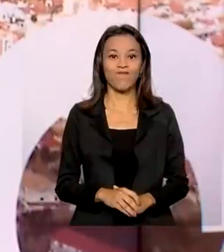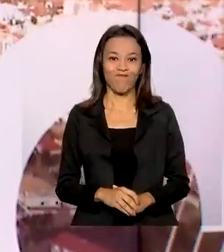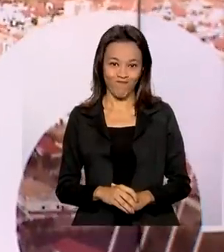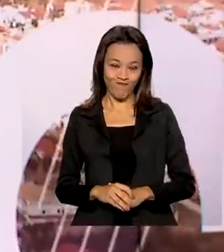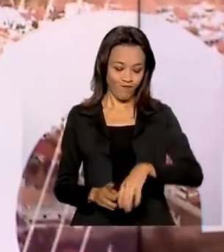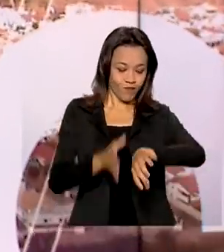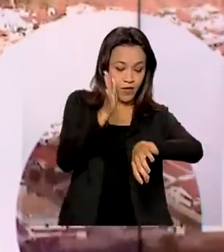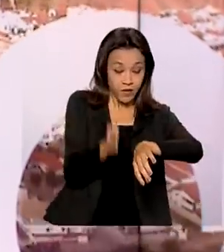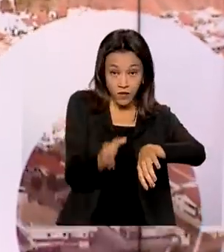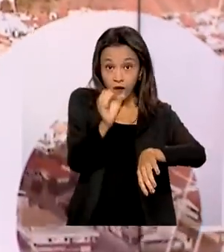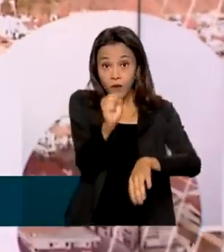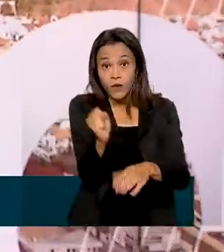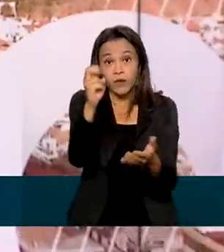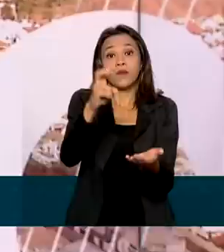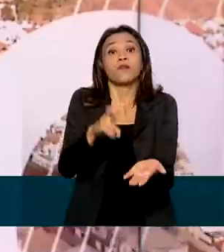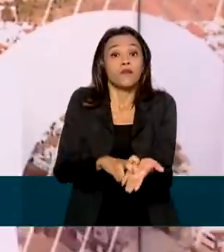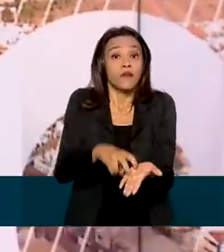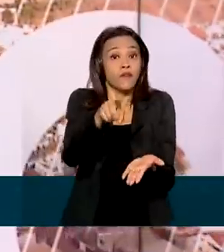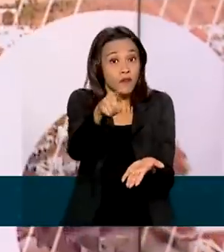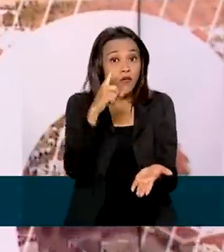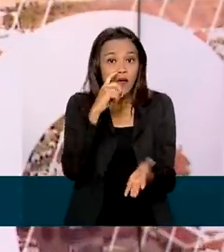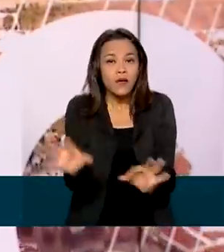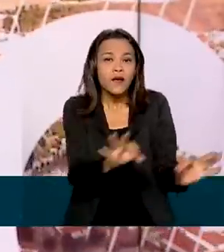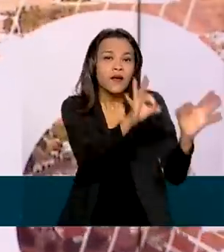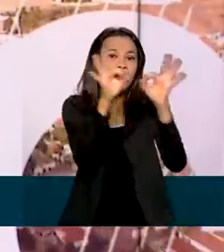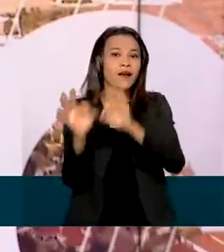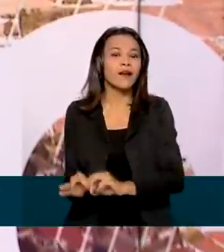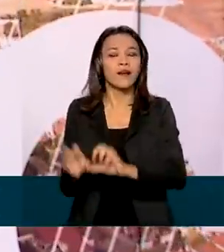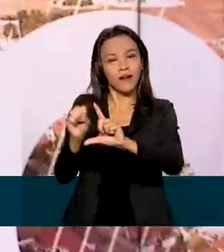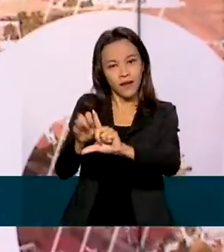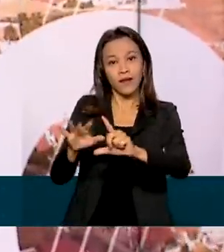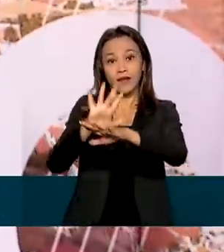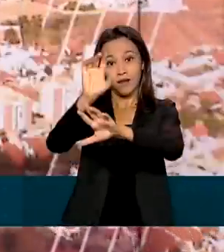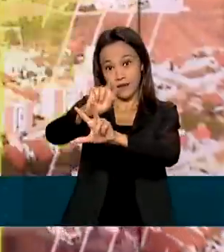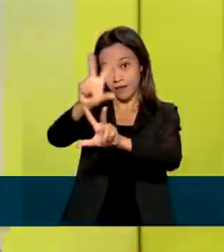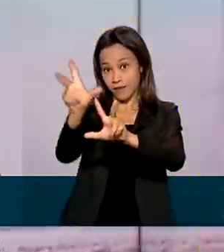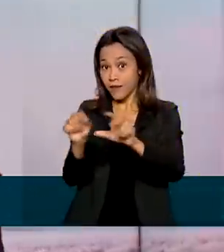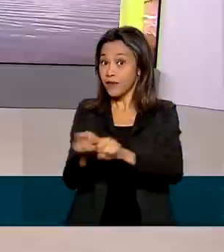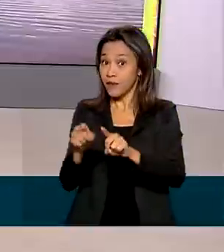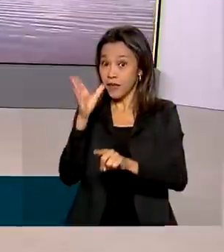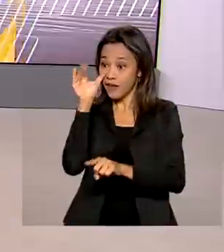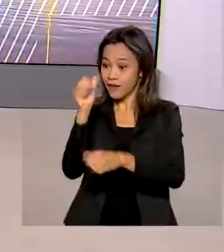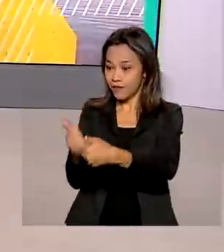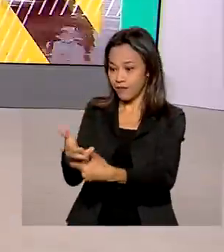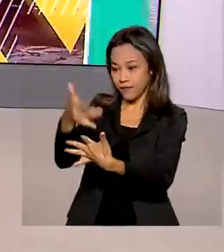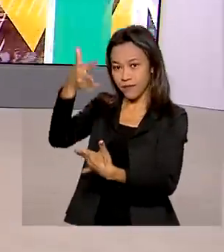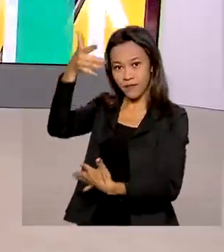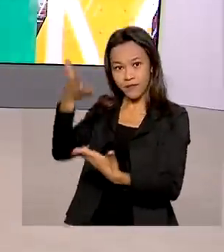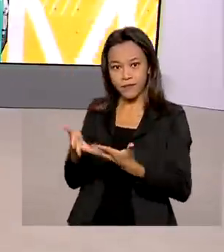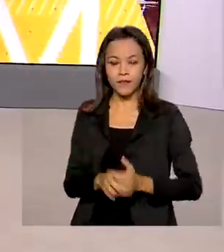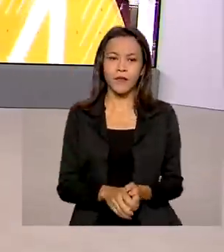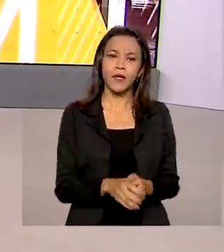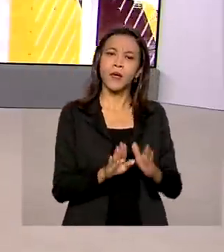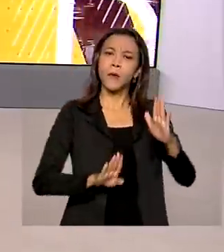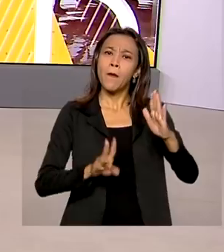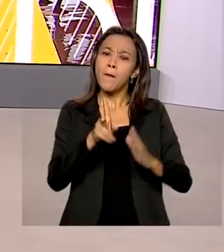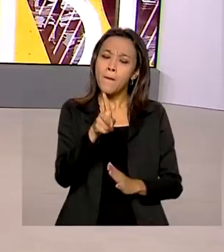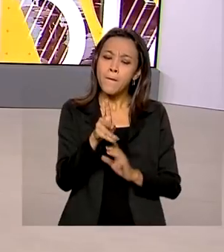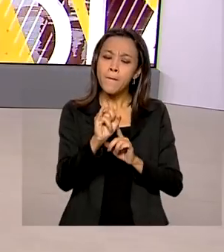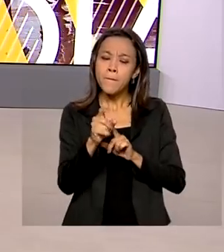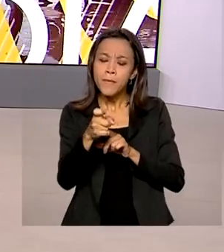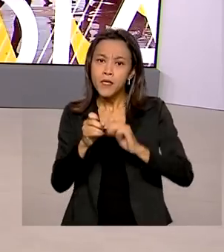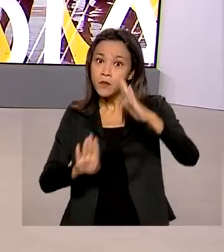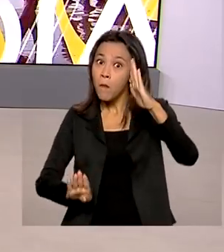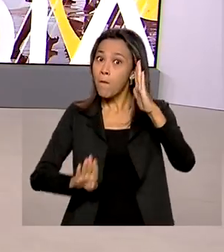Agora são 8 horas, você nos acompanha ao vivo pela TV Brasil e também pelas redes sociais. O PIX bateu recorde em 30 de